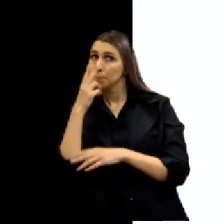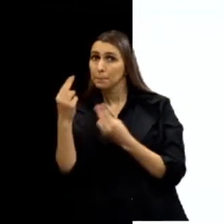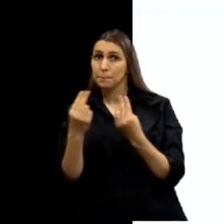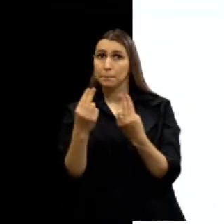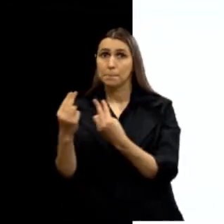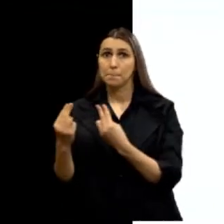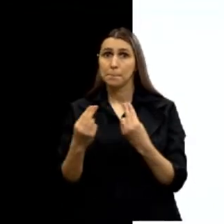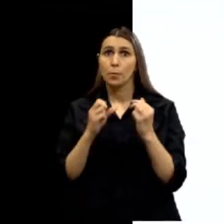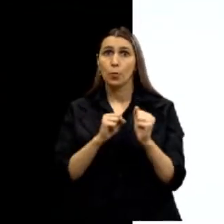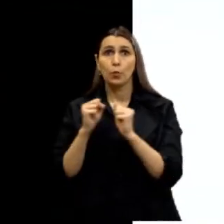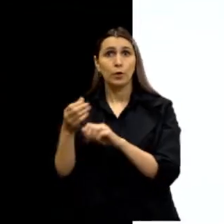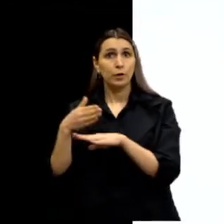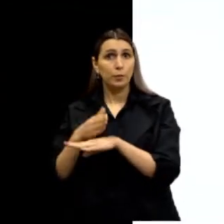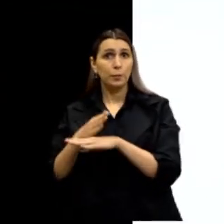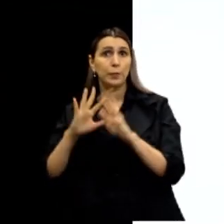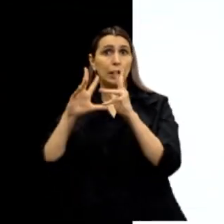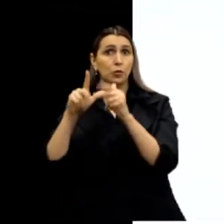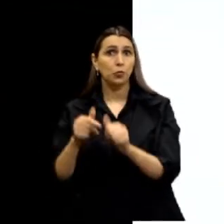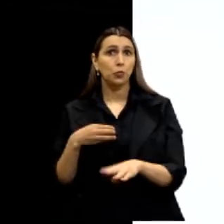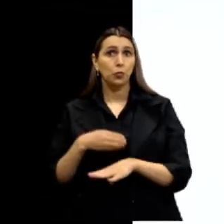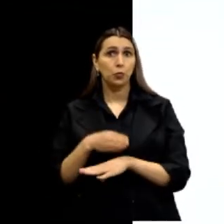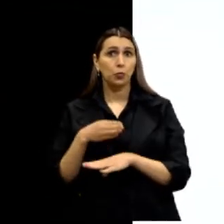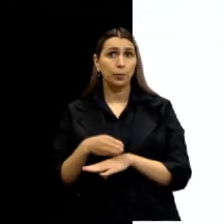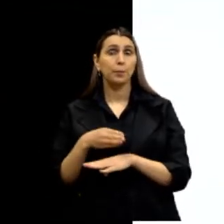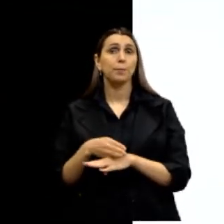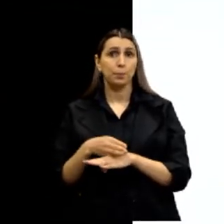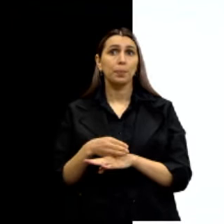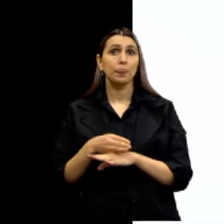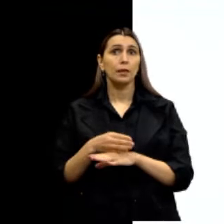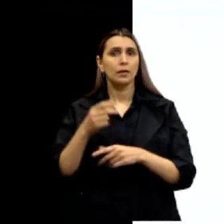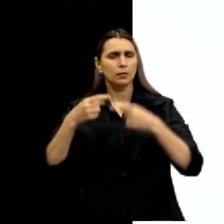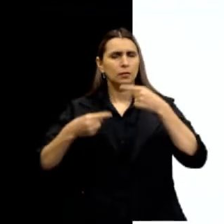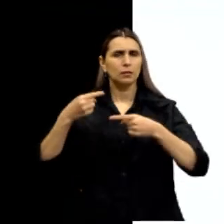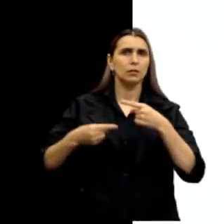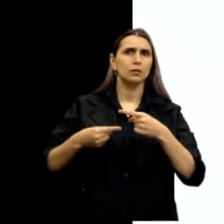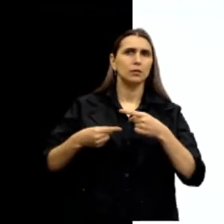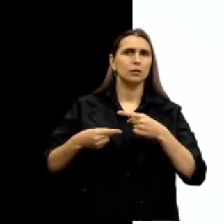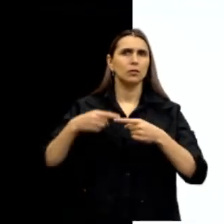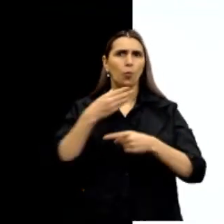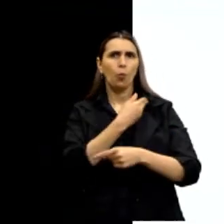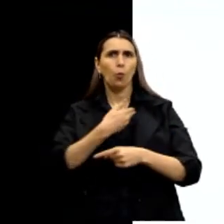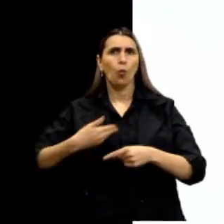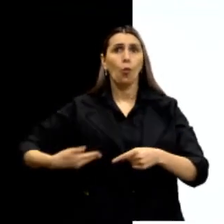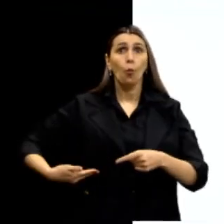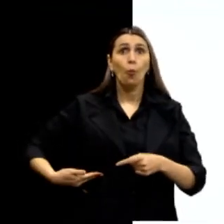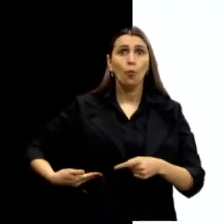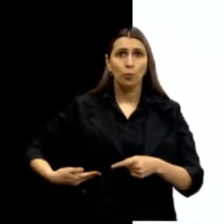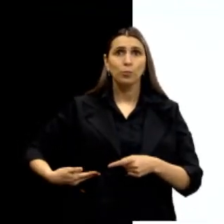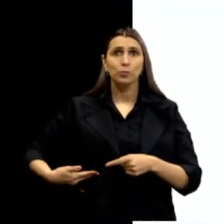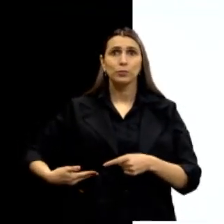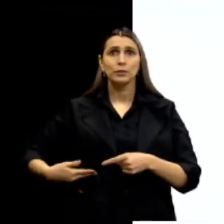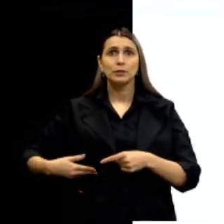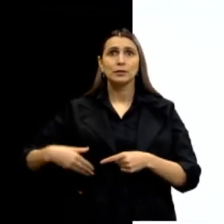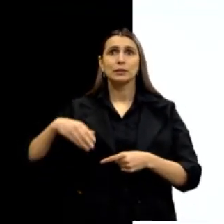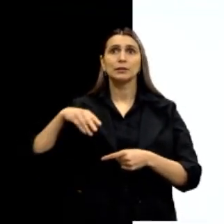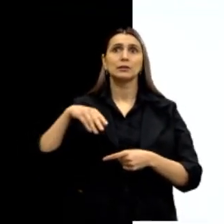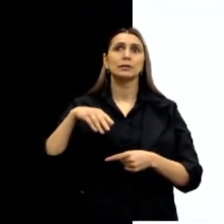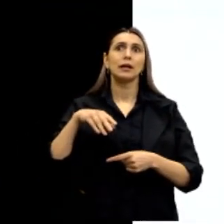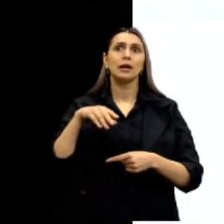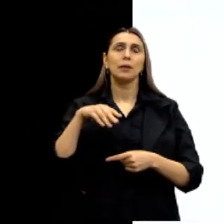poderem participar, todos participarem das discussões públicas, ou seja, da tá política.